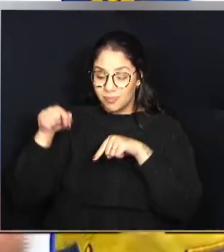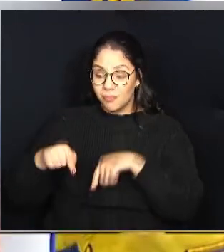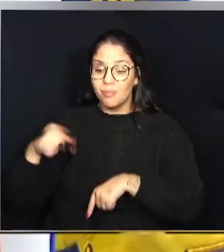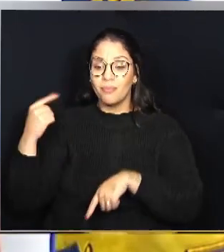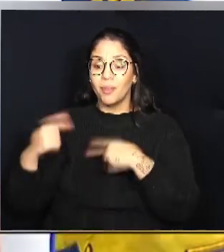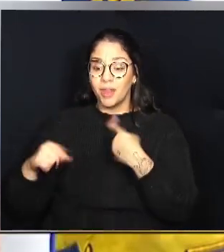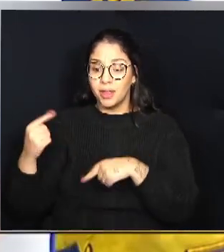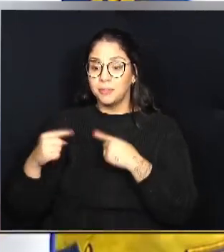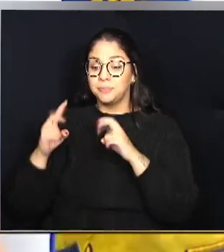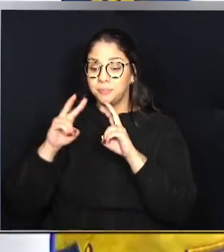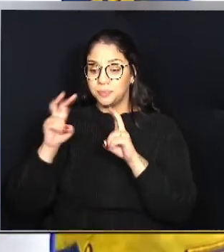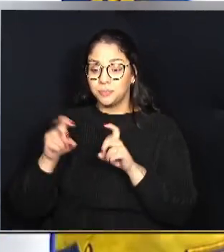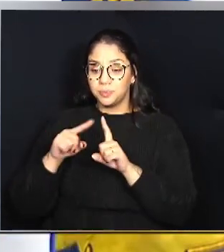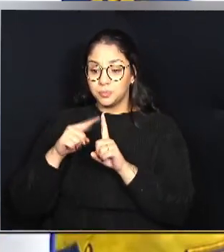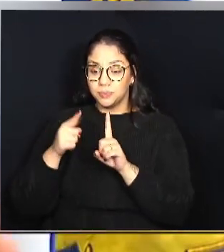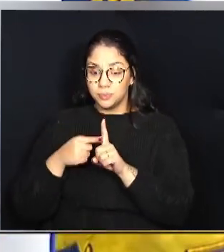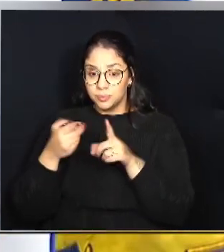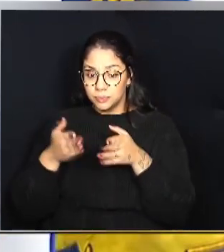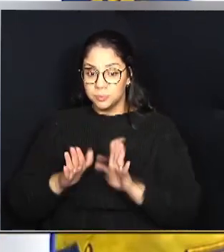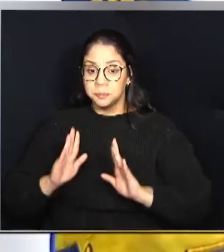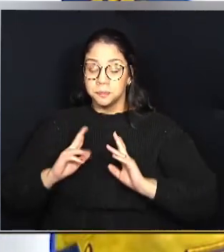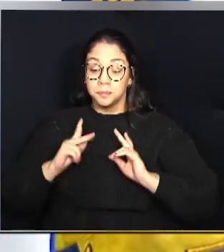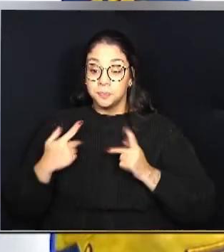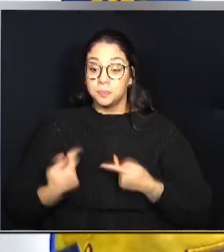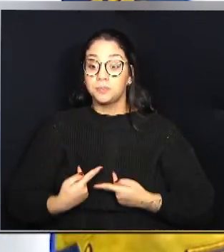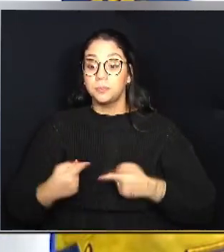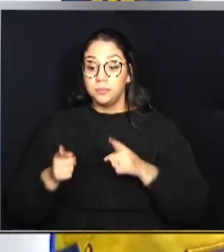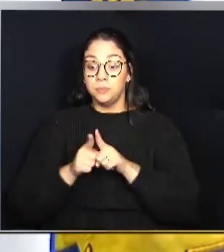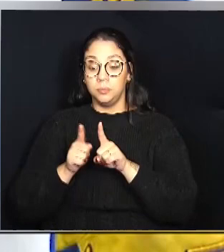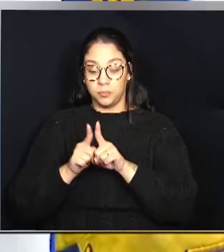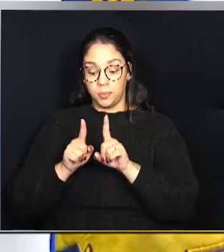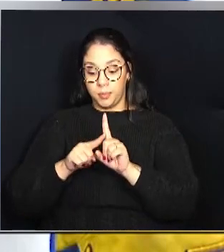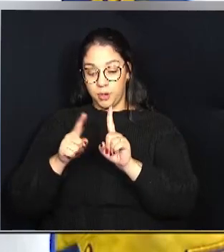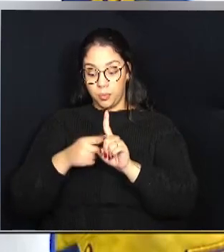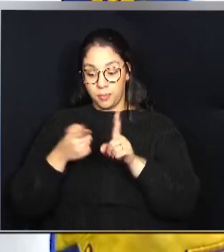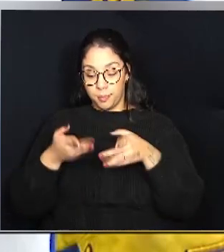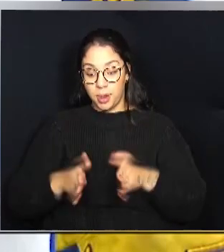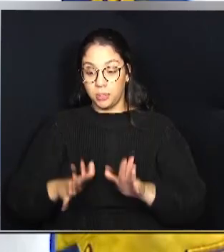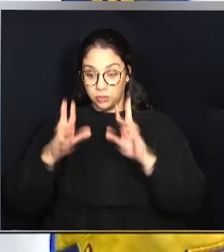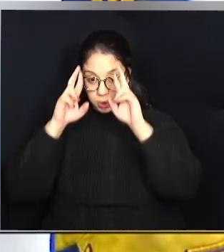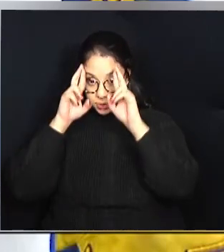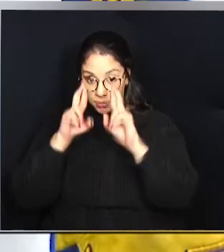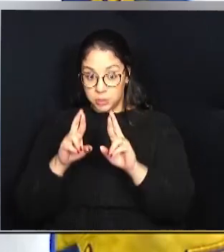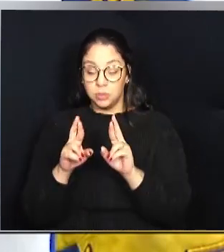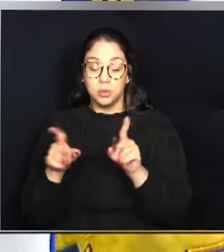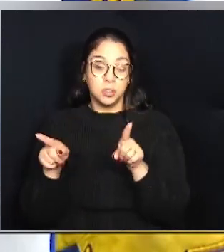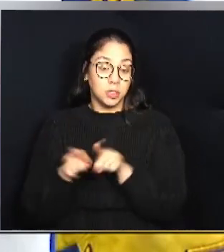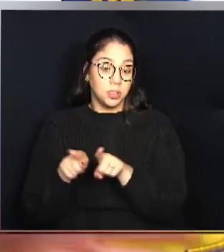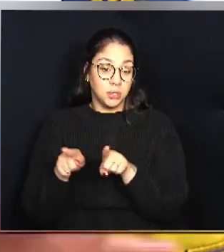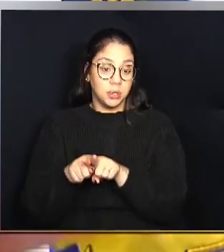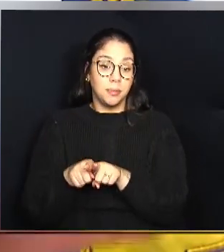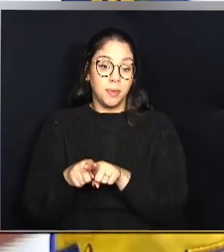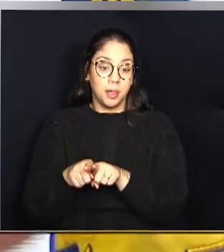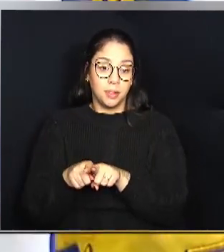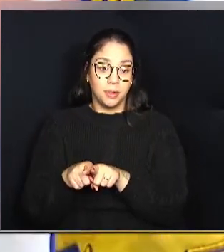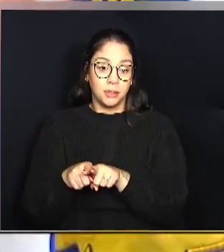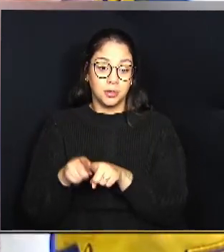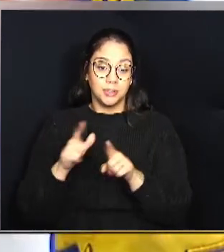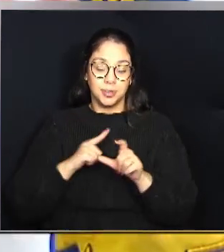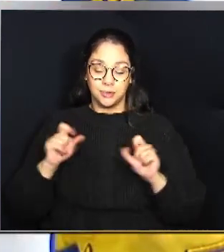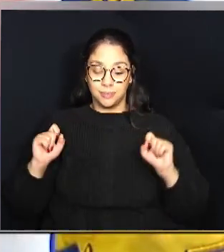Aqui, nessa discussão sobre o parto humanizado, sobre a questão do parto respeitoso, e